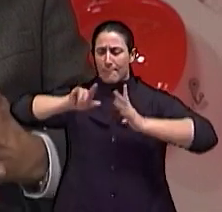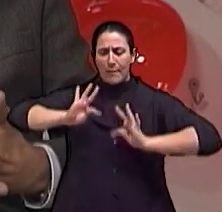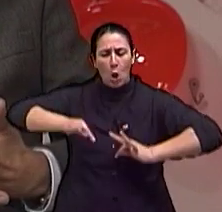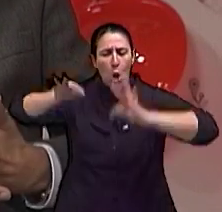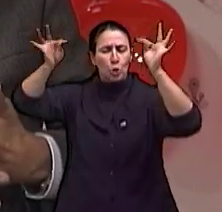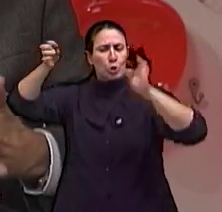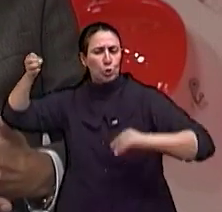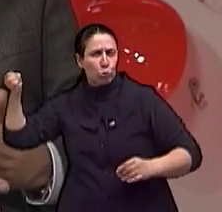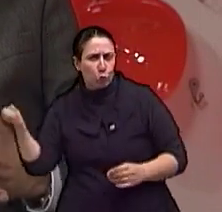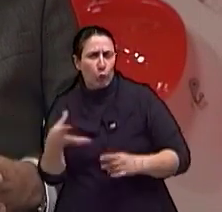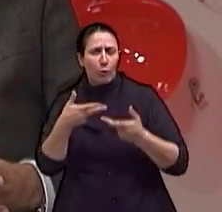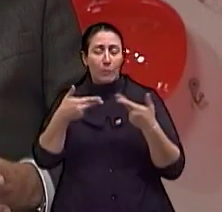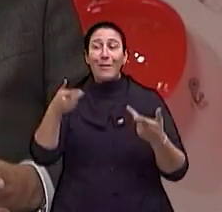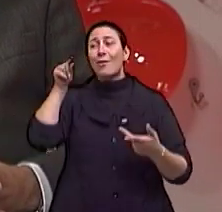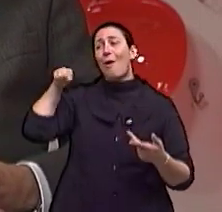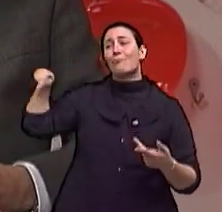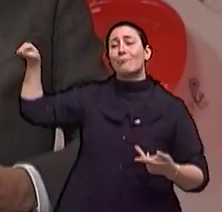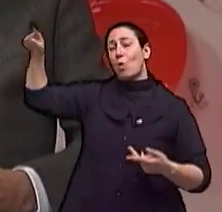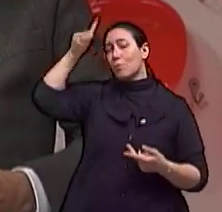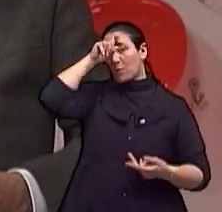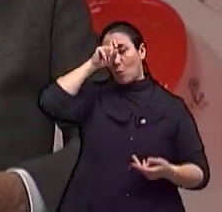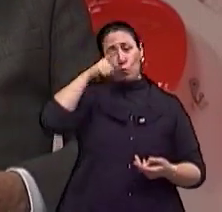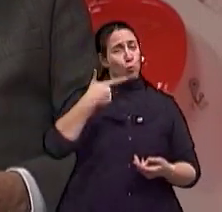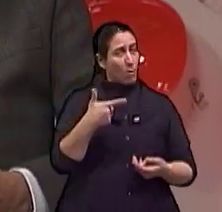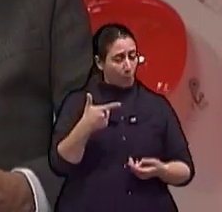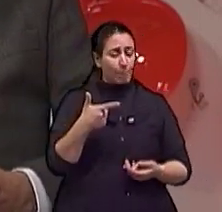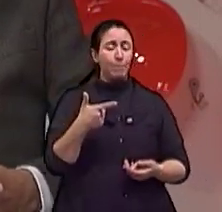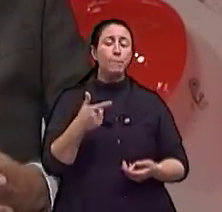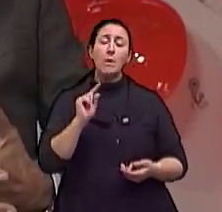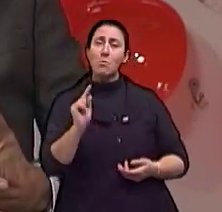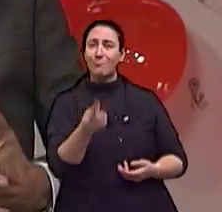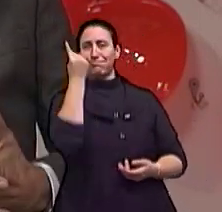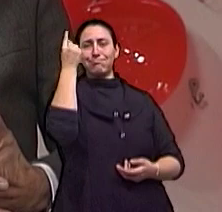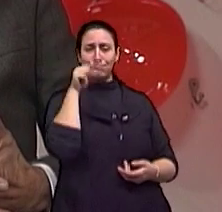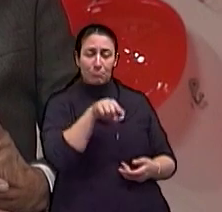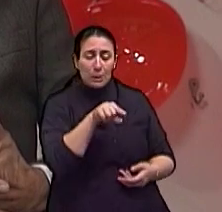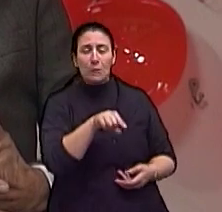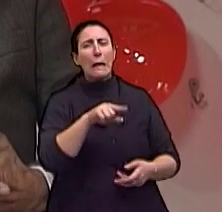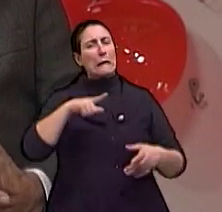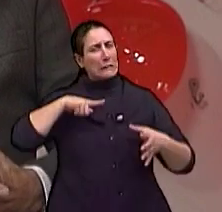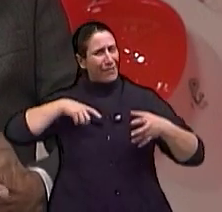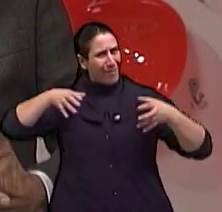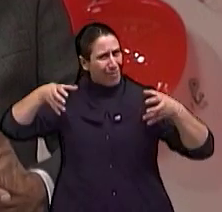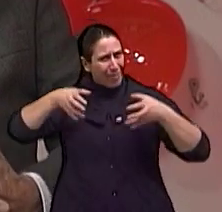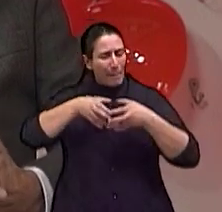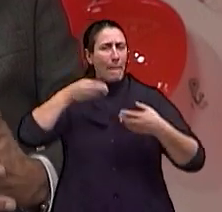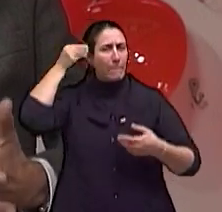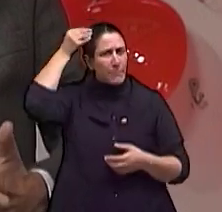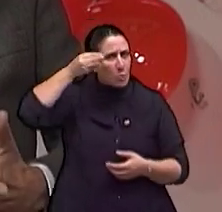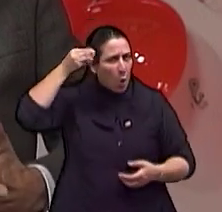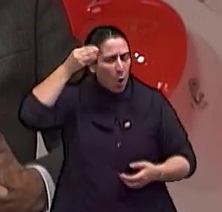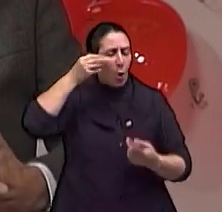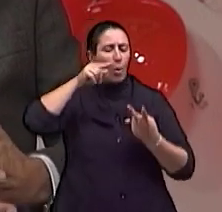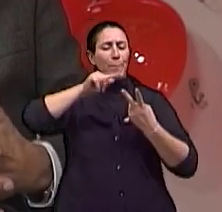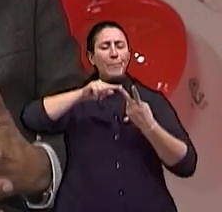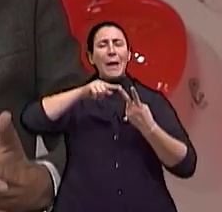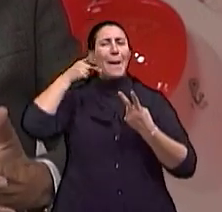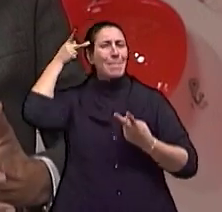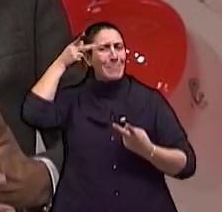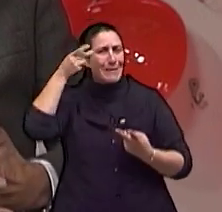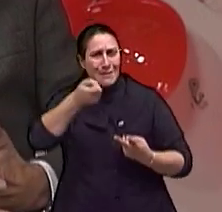e para coisas que os outros ainda não conseguem fazer, né? Então, a gente tem uma equipe de psicólogos, psiquiatras,